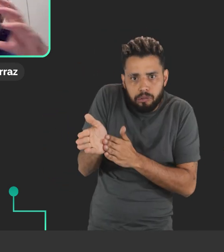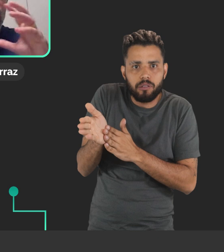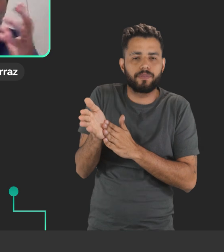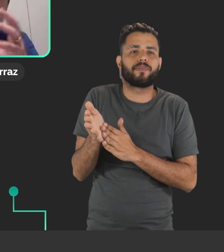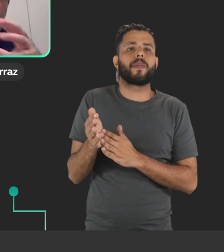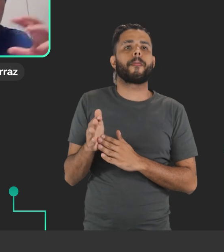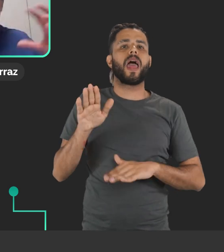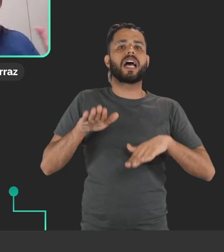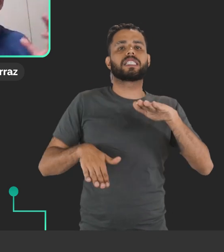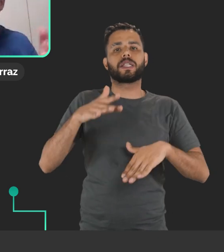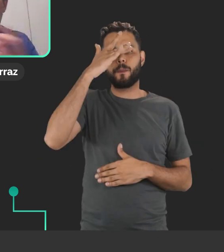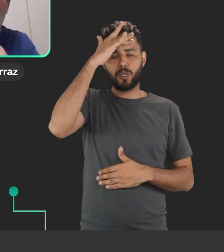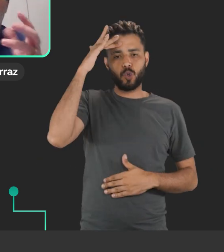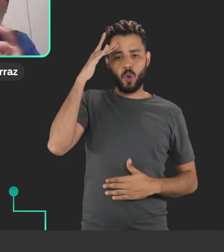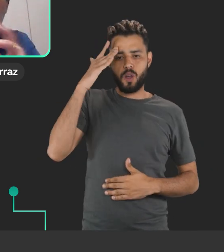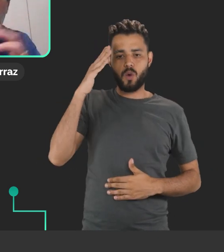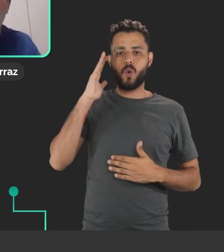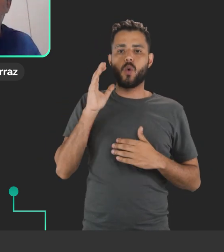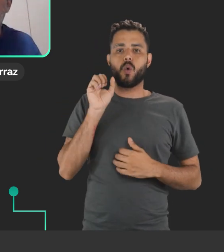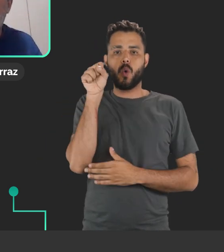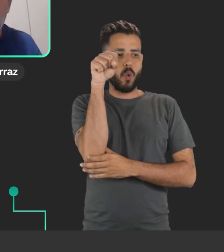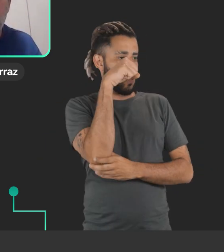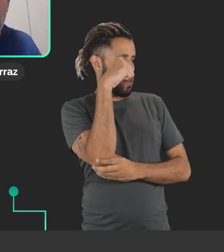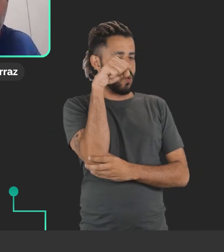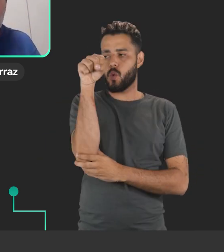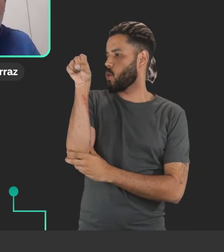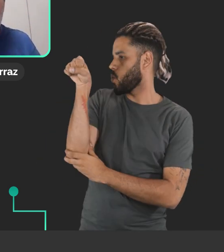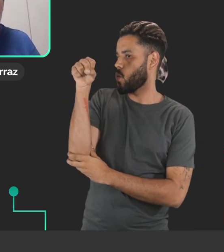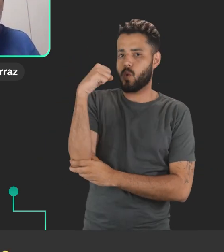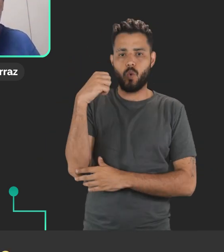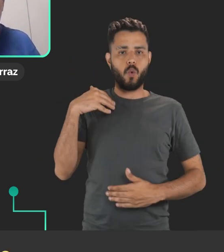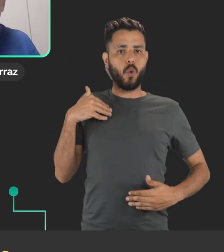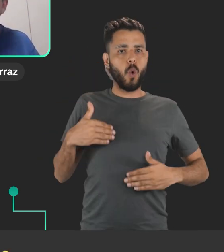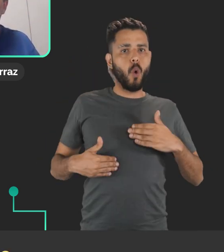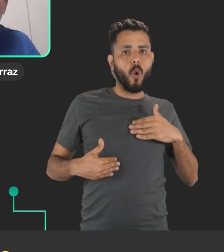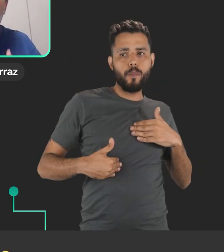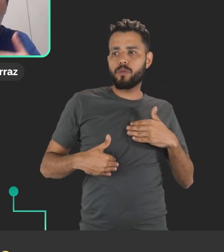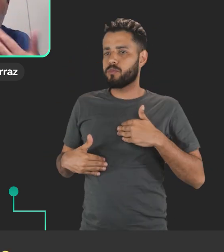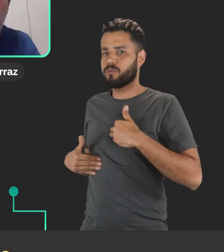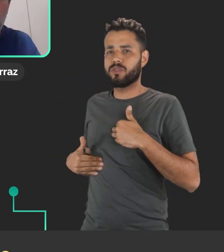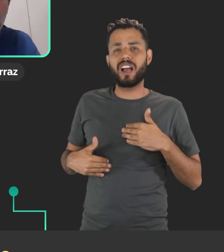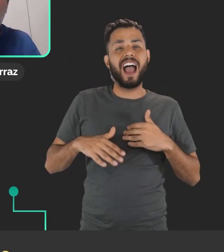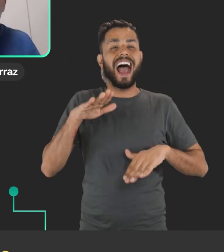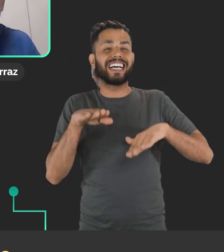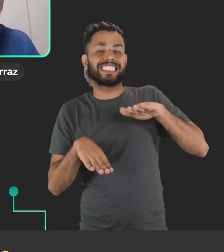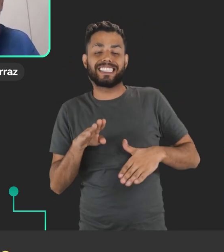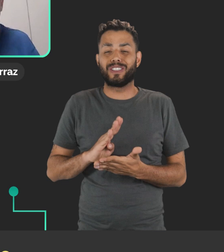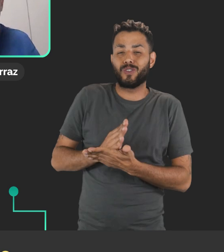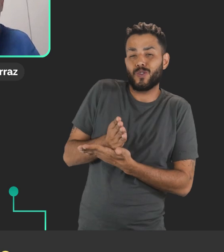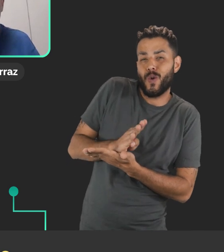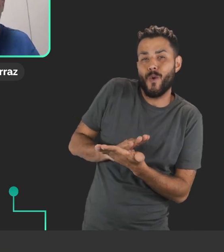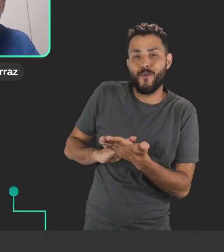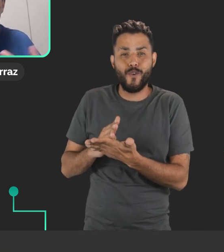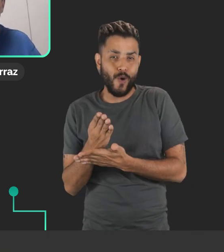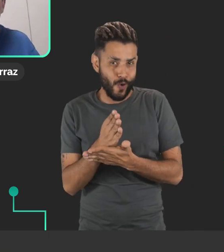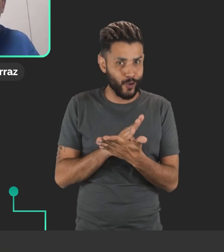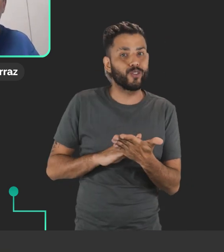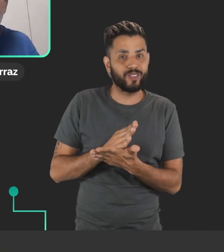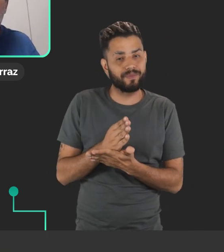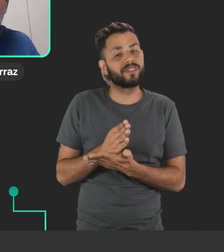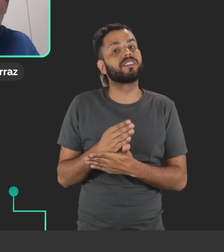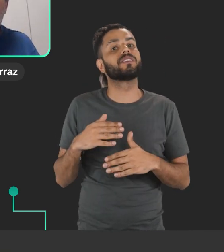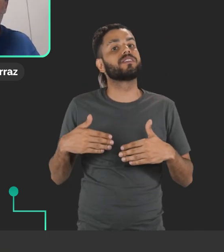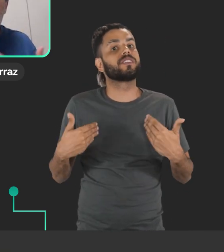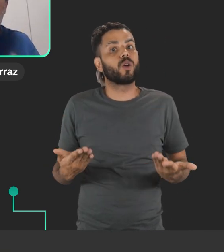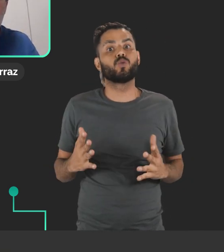usuário movimenta o corpo, né? Ou movimenta a cabeça, pode ter algum tipo de movimento que cause desconforto. Então, tudo isso